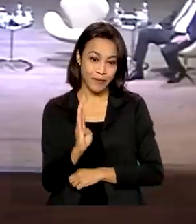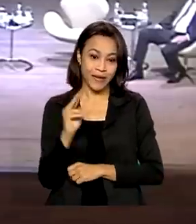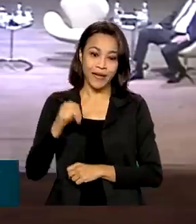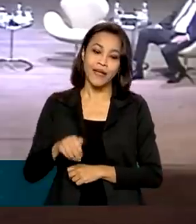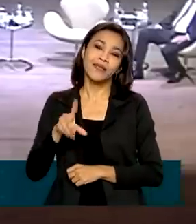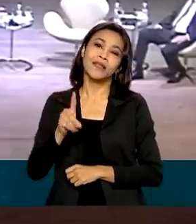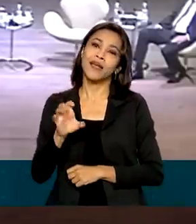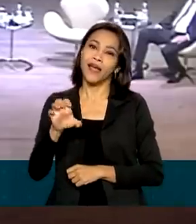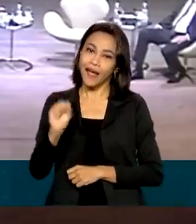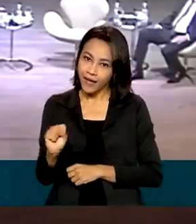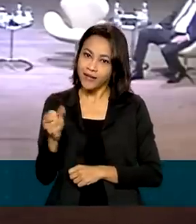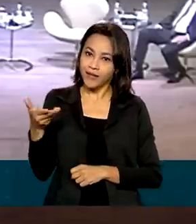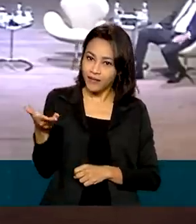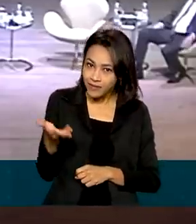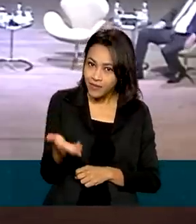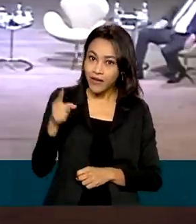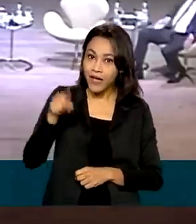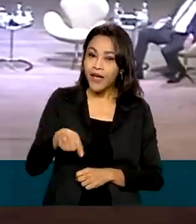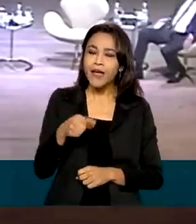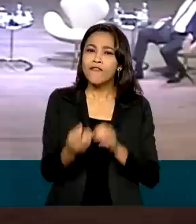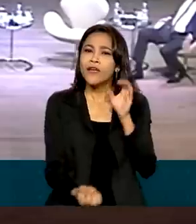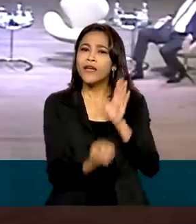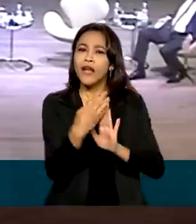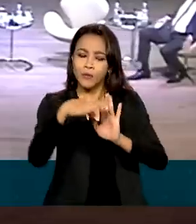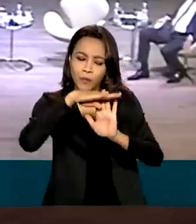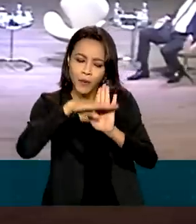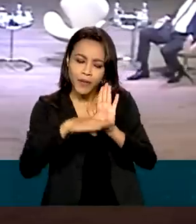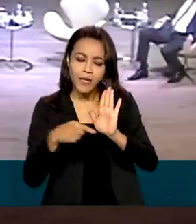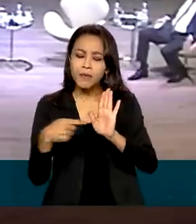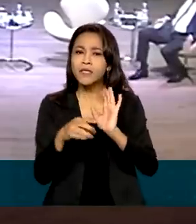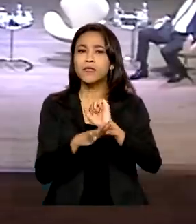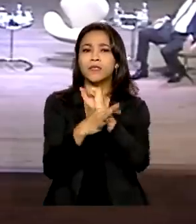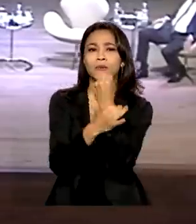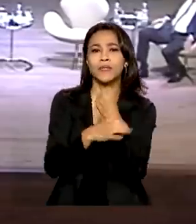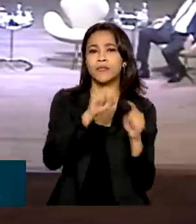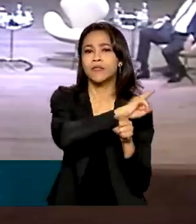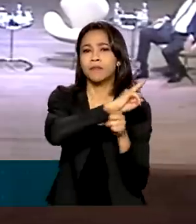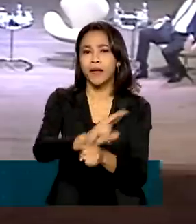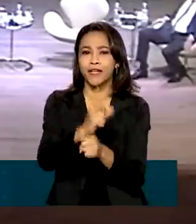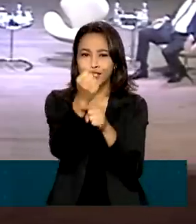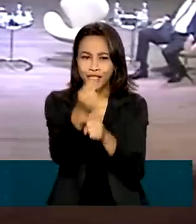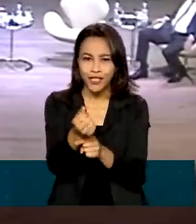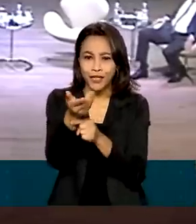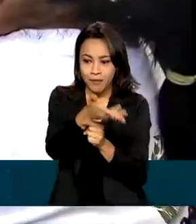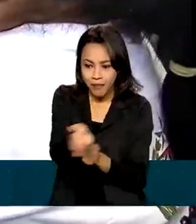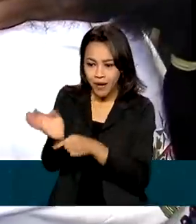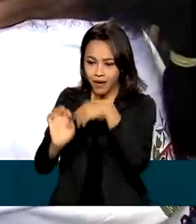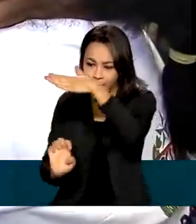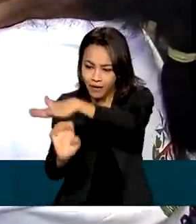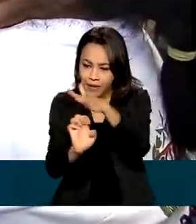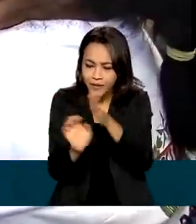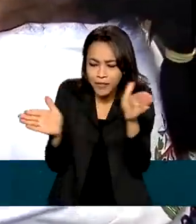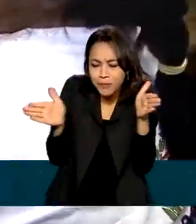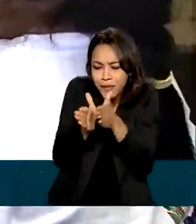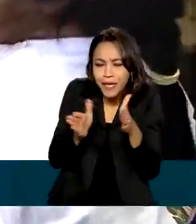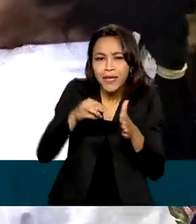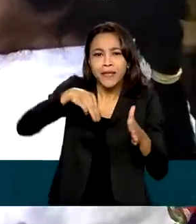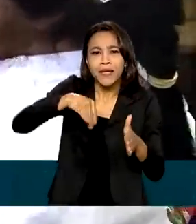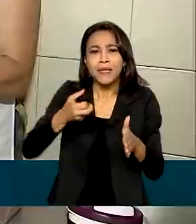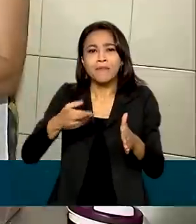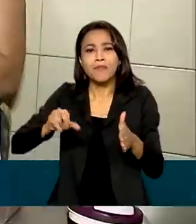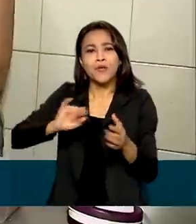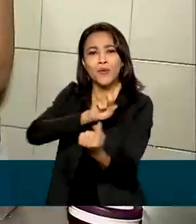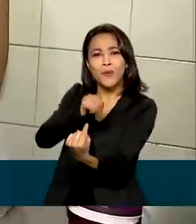segunda edição do PEAC, o Programa de Garantia de Crédito para Micro, Pequenas e Médias Empresas. A expectativa é